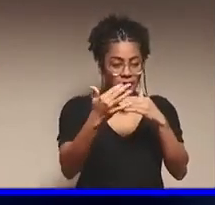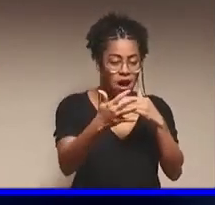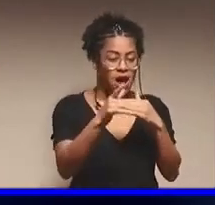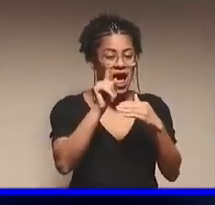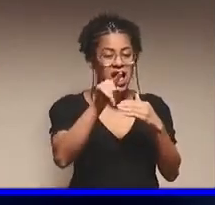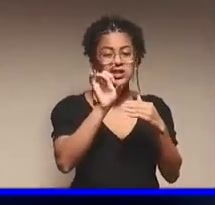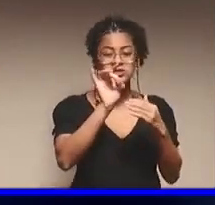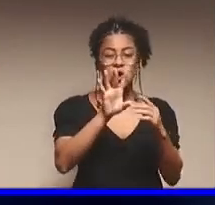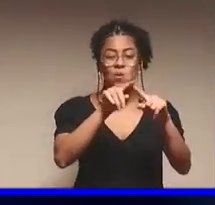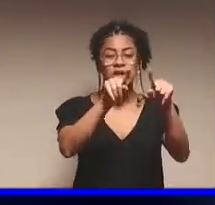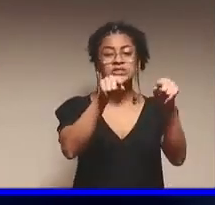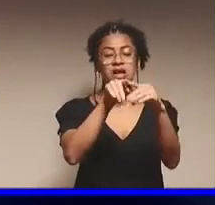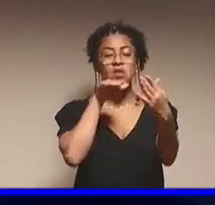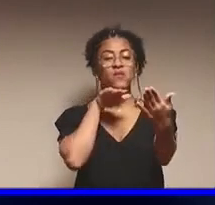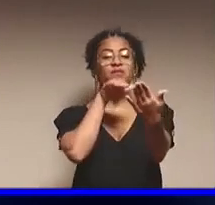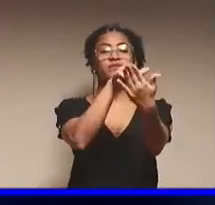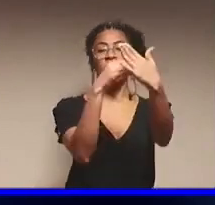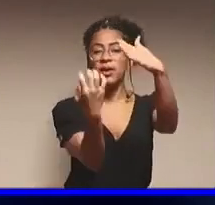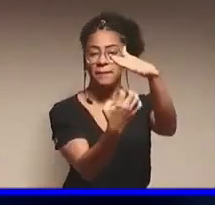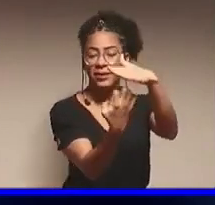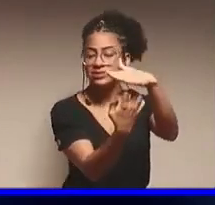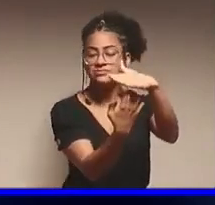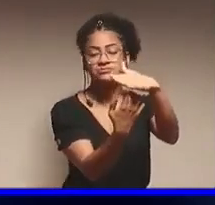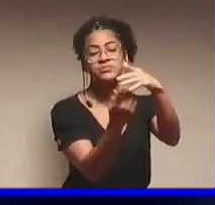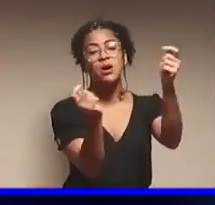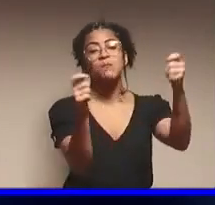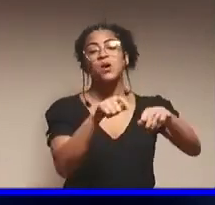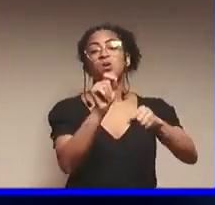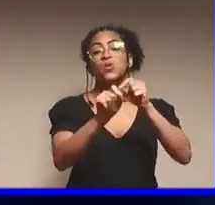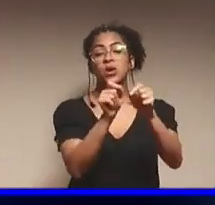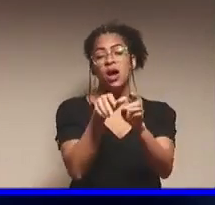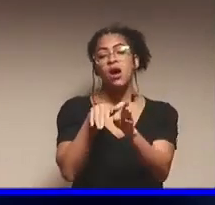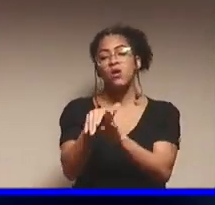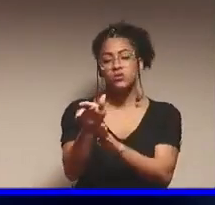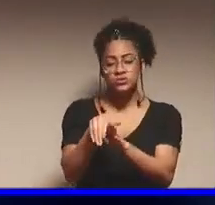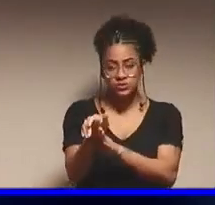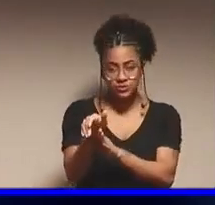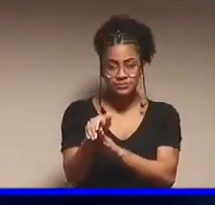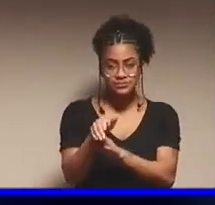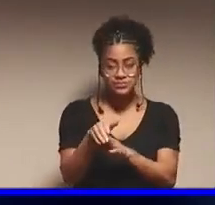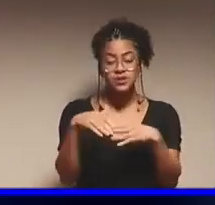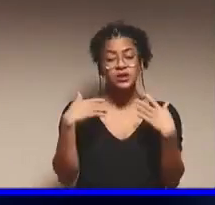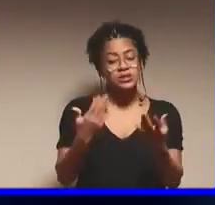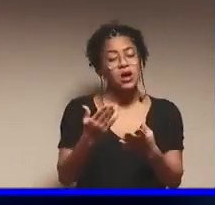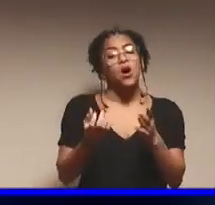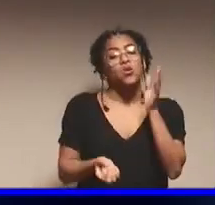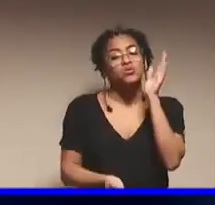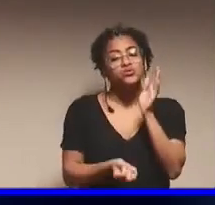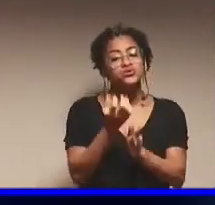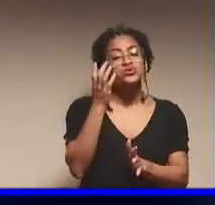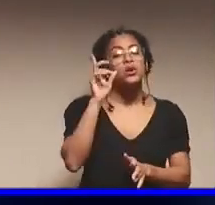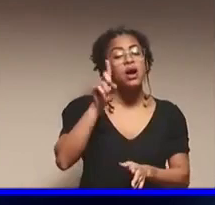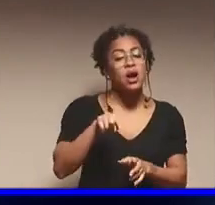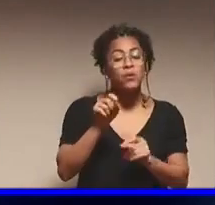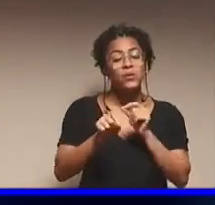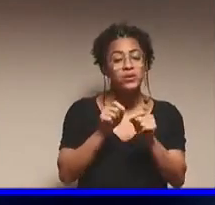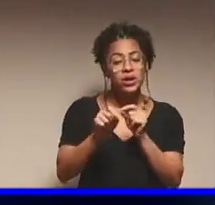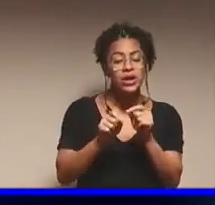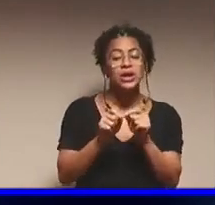empresa. Ele também se tornar consultor. E aí, surgiu um pouco do que a gente conhece de contabilidade